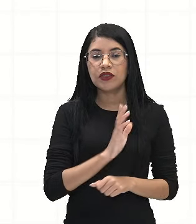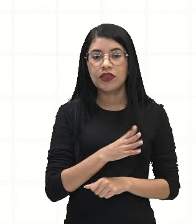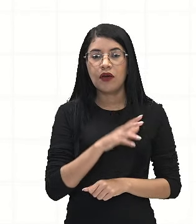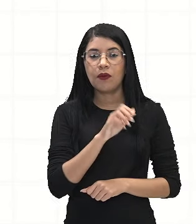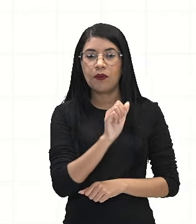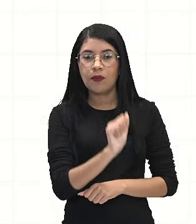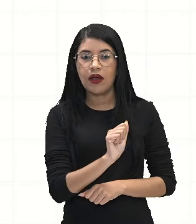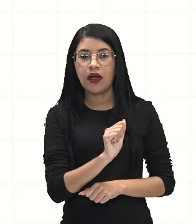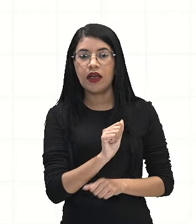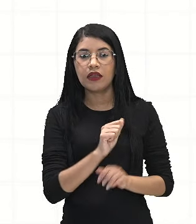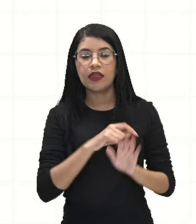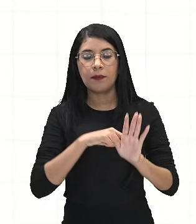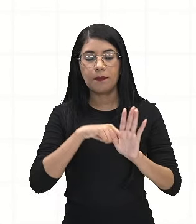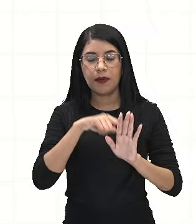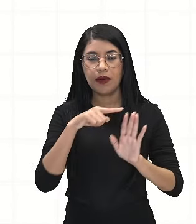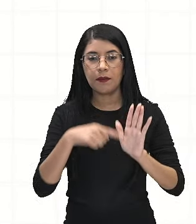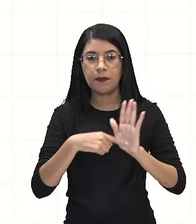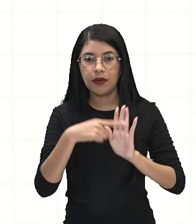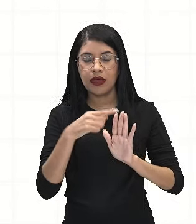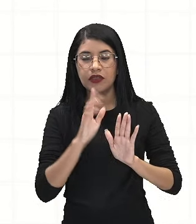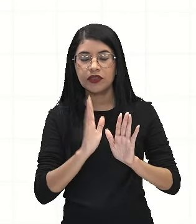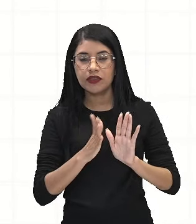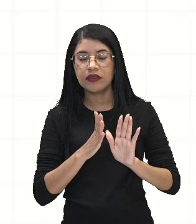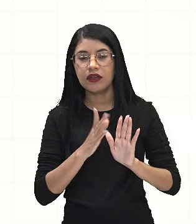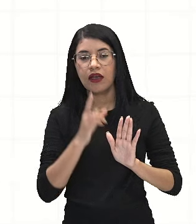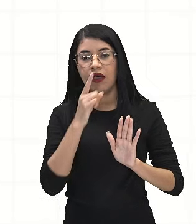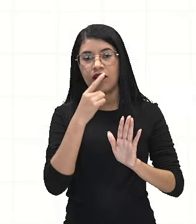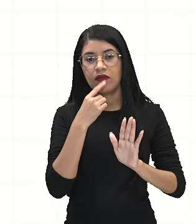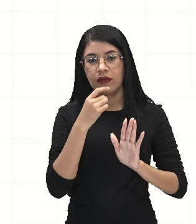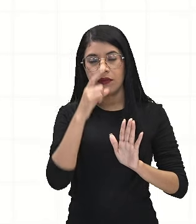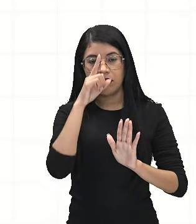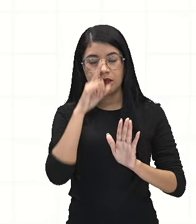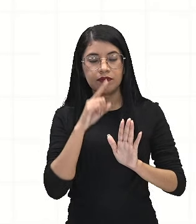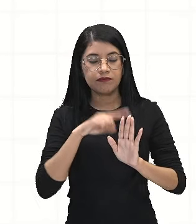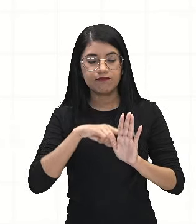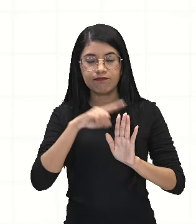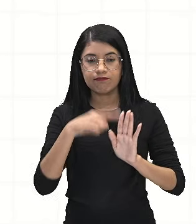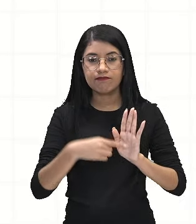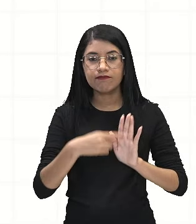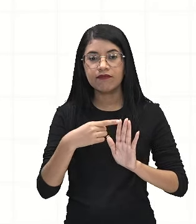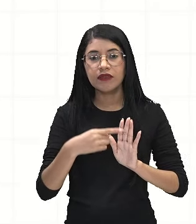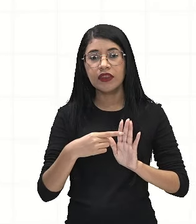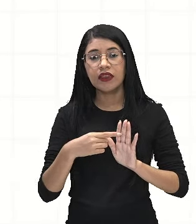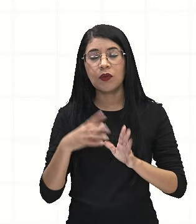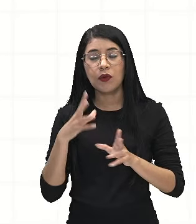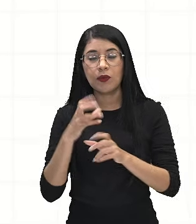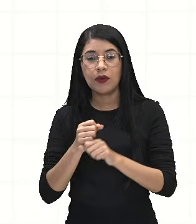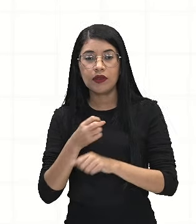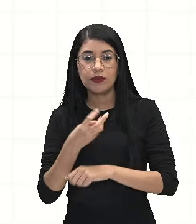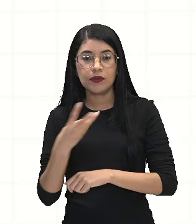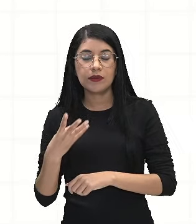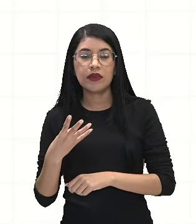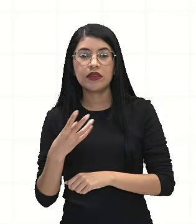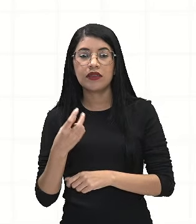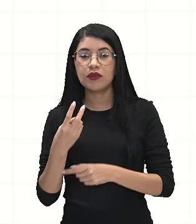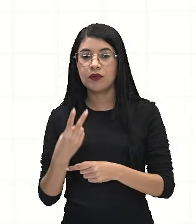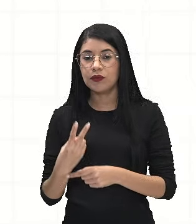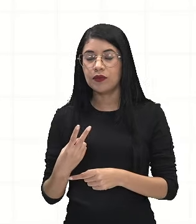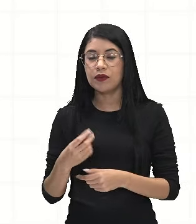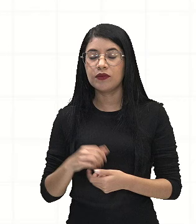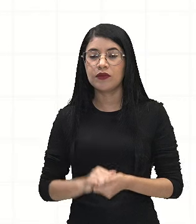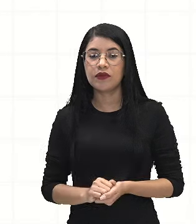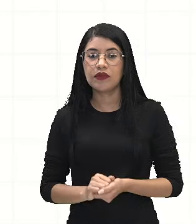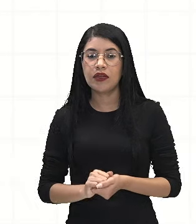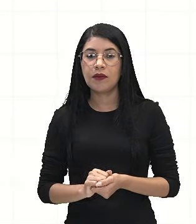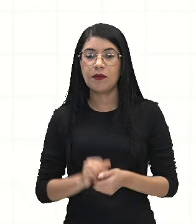carta com duas cores. Ou seja, o meu espaço amostral vai ser somente 2 e não vai ser mais 3. Eu não vou